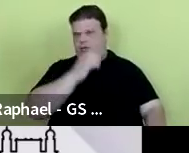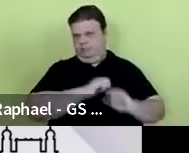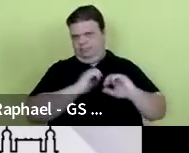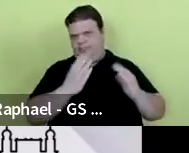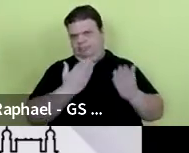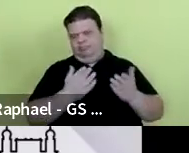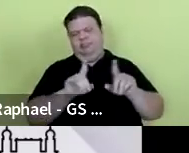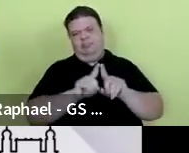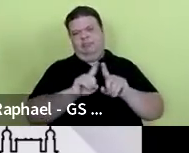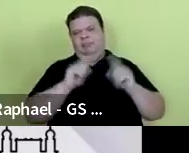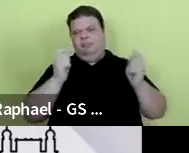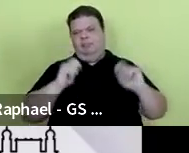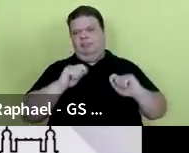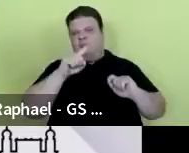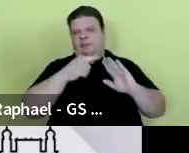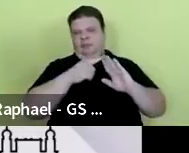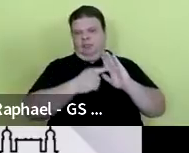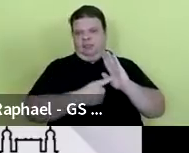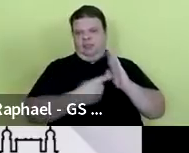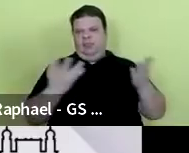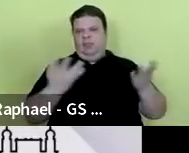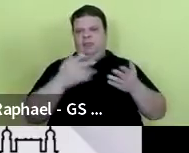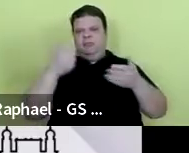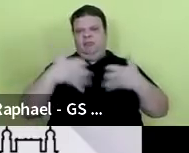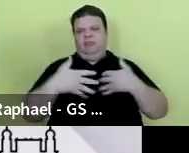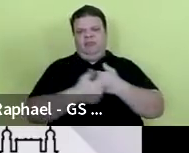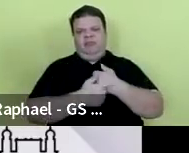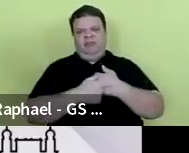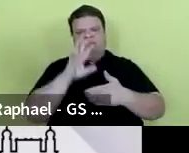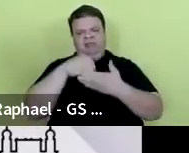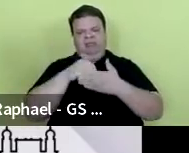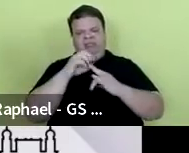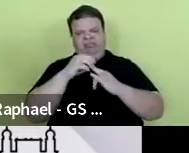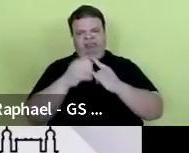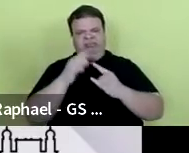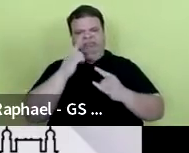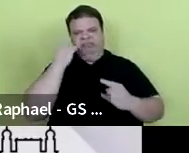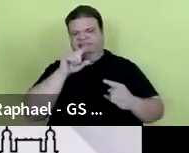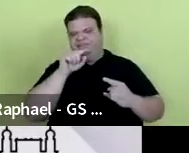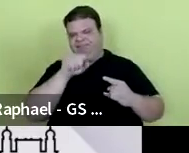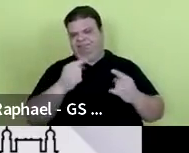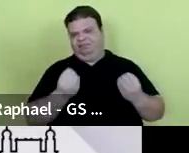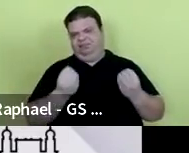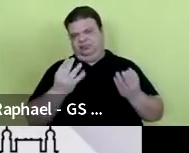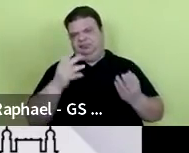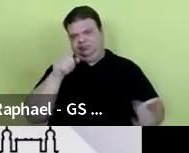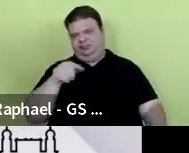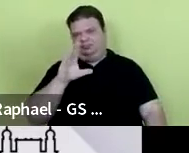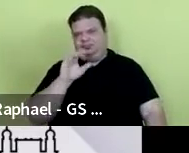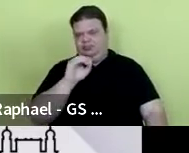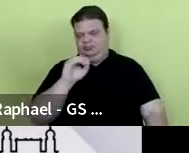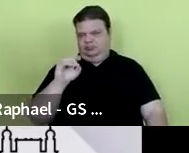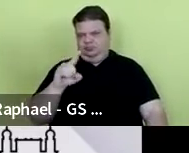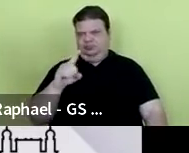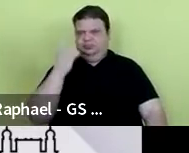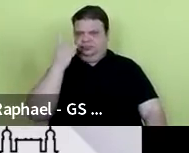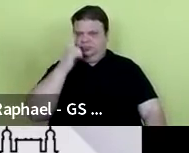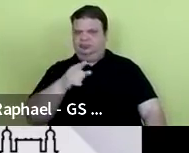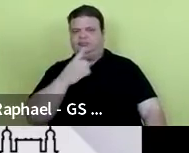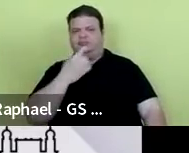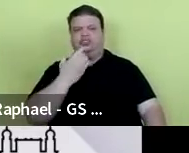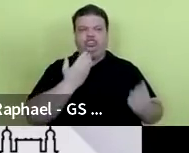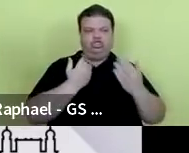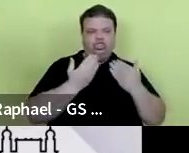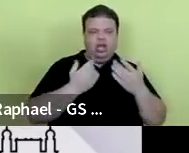apropriada pela população, que é esse hoje o meu papel na Fiocruz, coordeno a área de divulgação científica, essa questão do diálogo